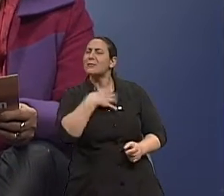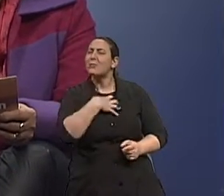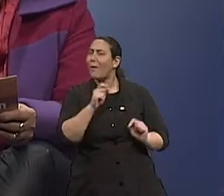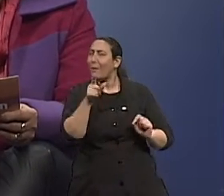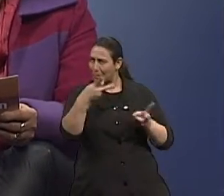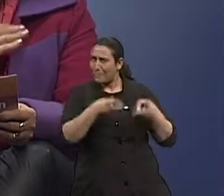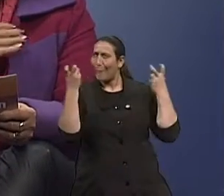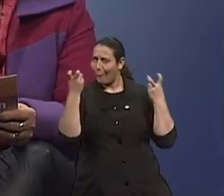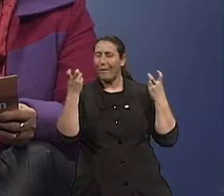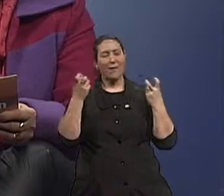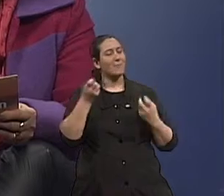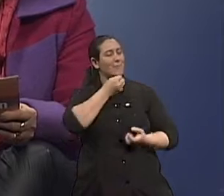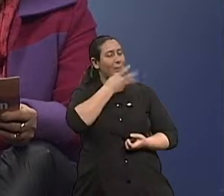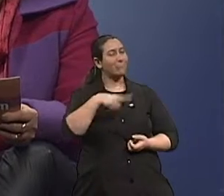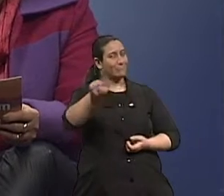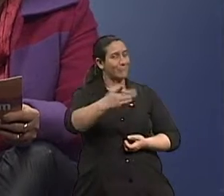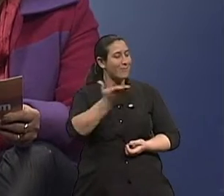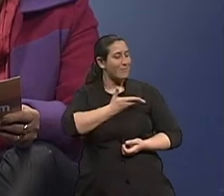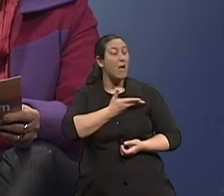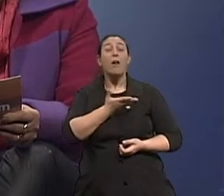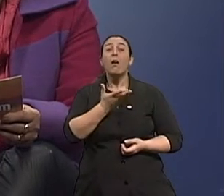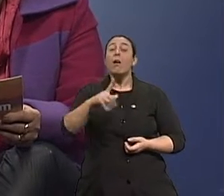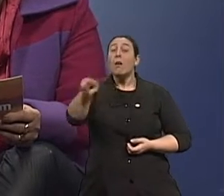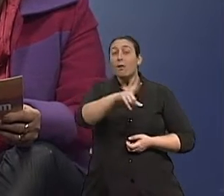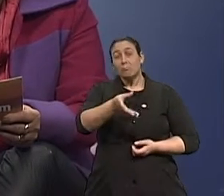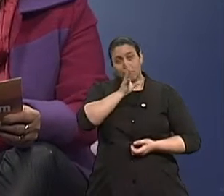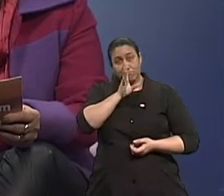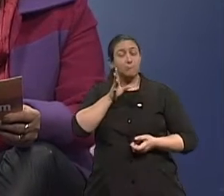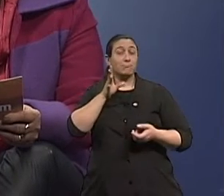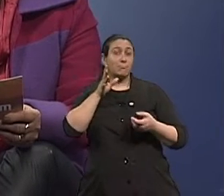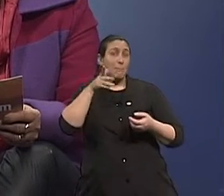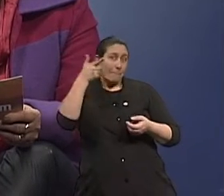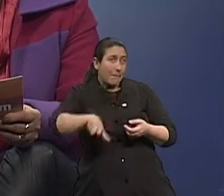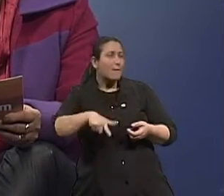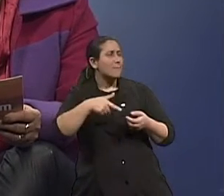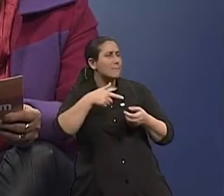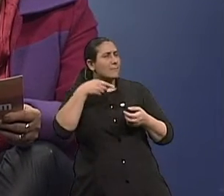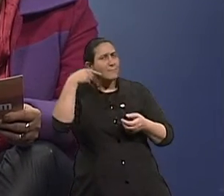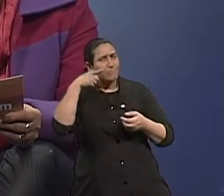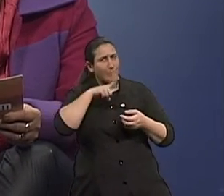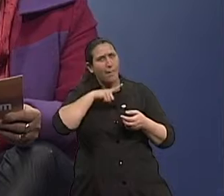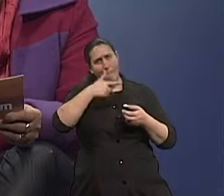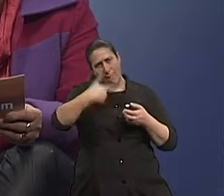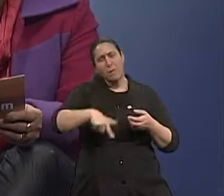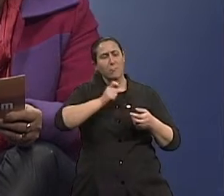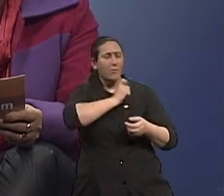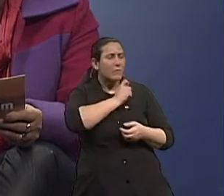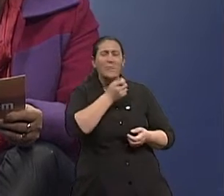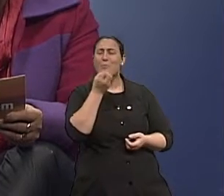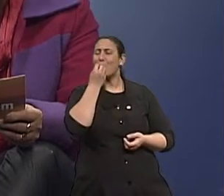Maravilha. Vocês são nossos amigaços, hein? Pois é. A gente está aqui, então, para fazer mais esse pedaço do programa com